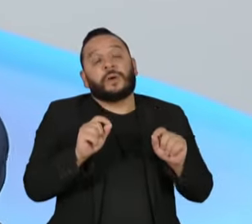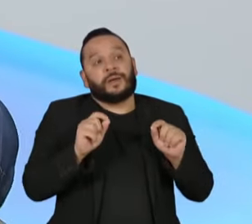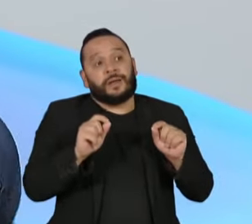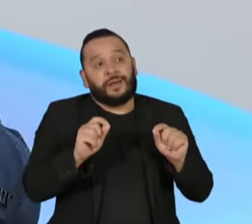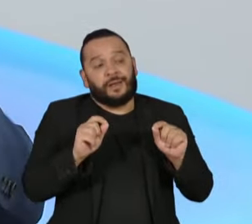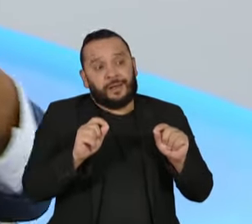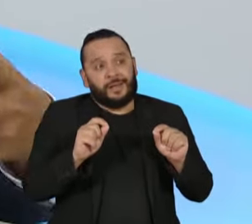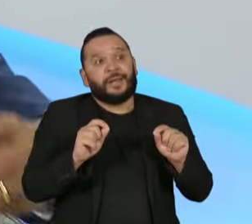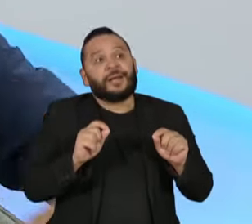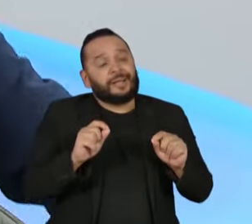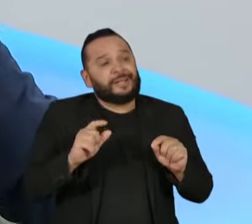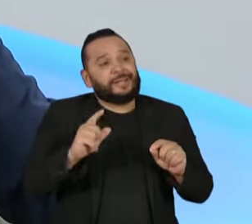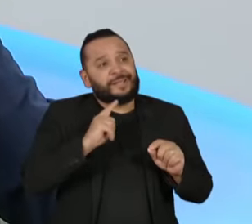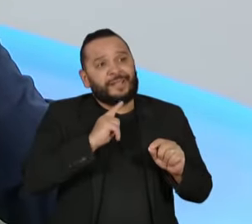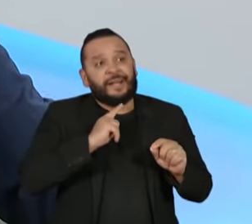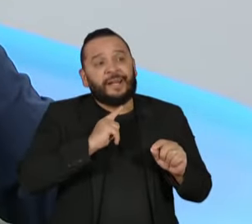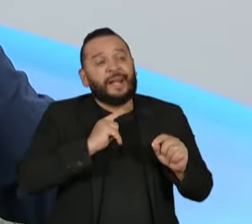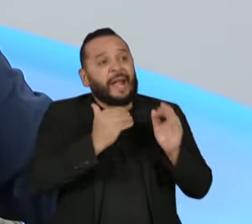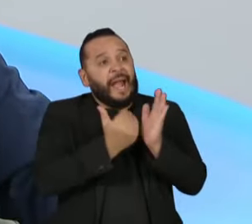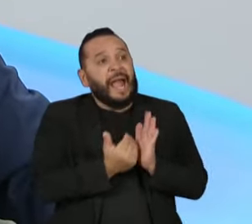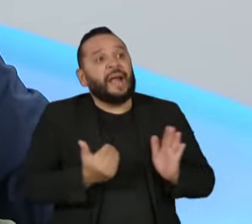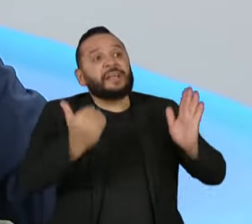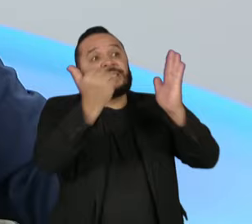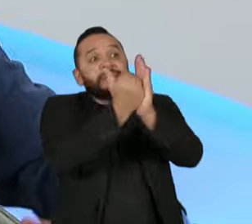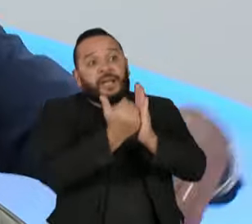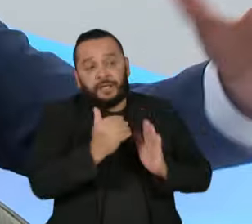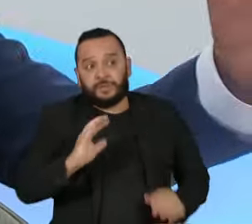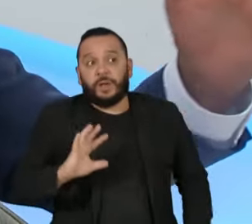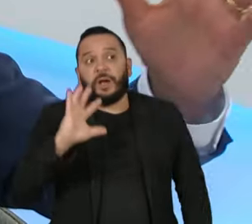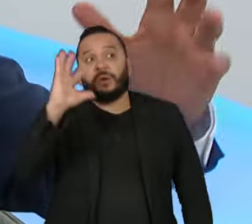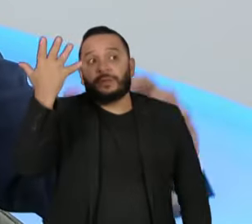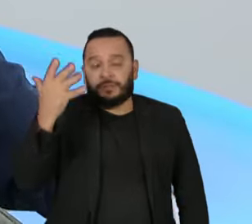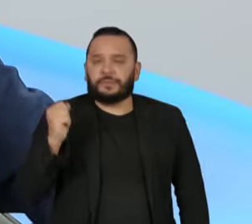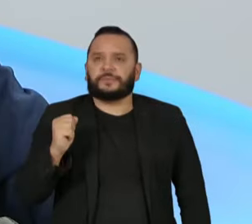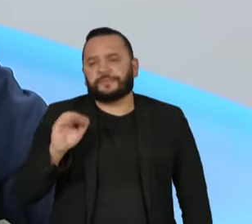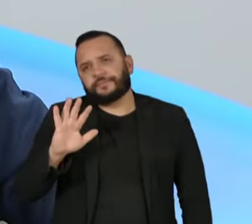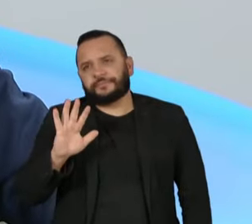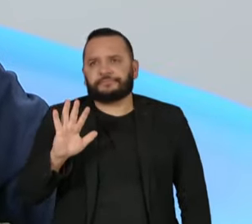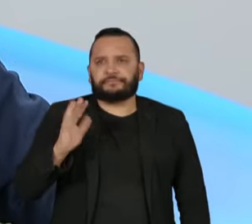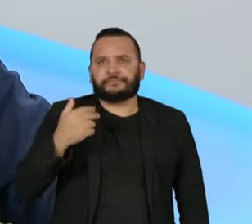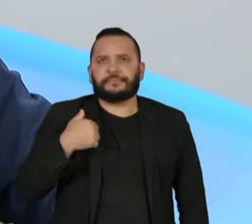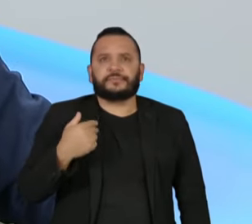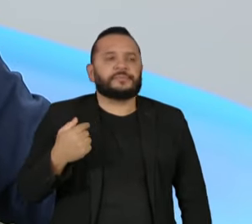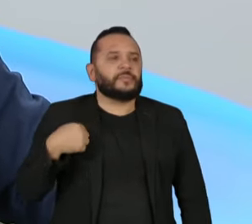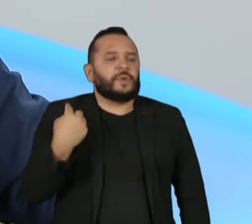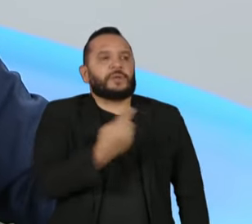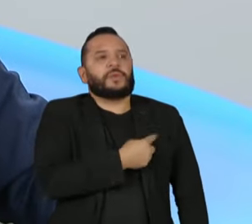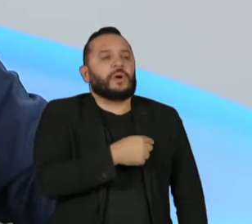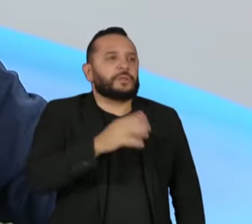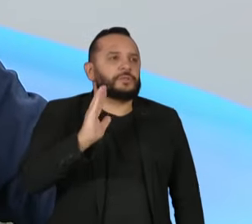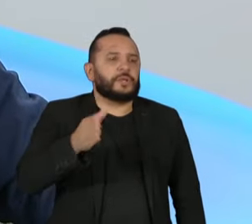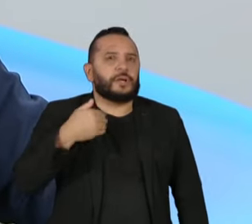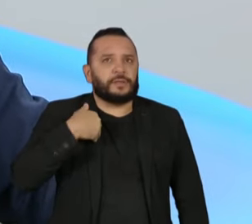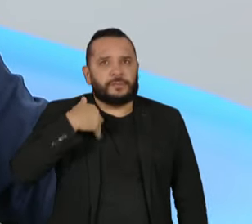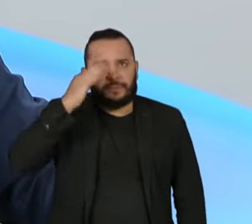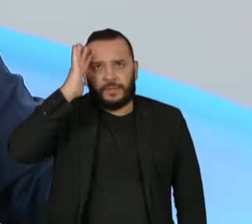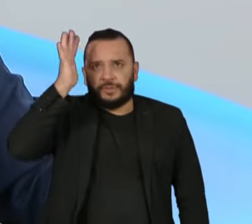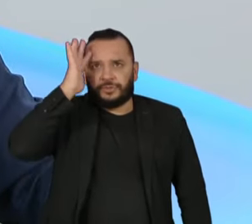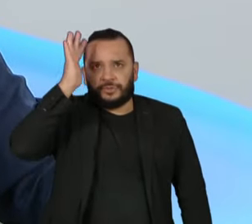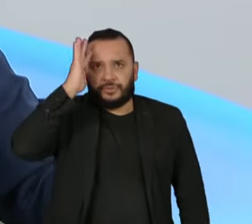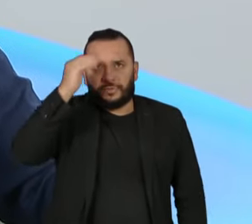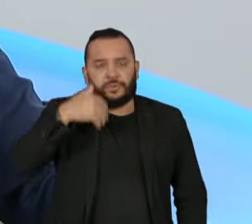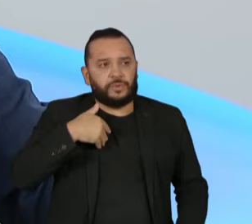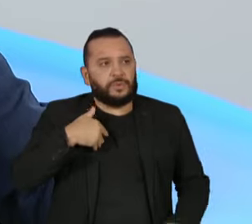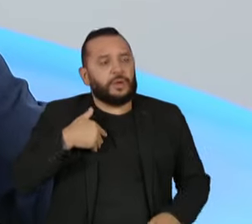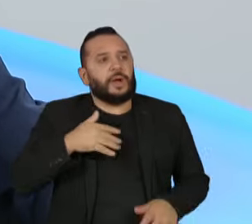excessos o que aconteceu. É comum, quantos de nós aqui já imaginou fazer uma manifestação na